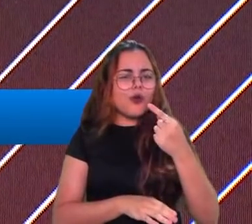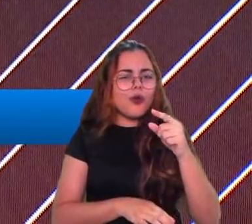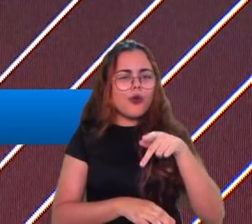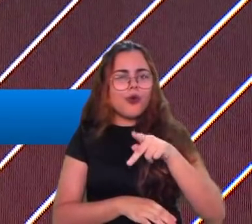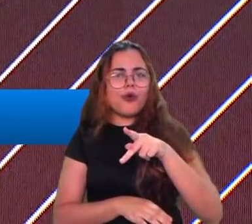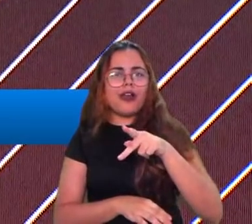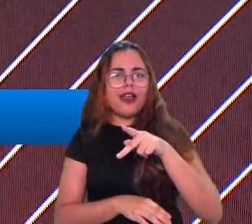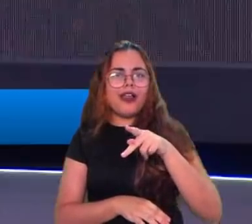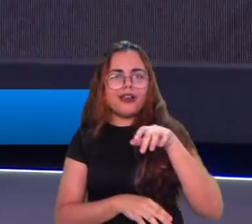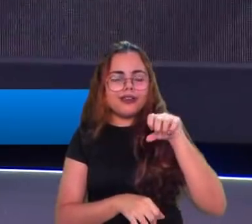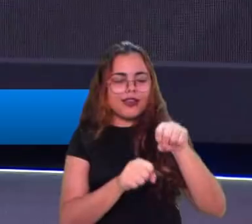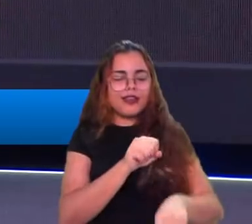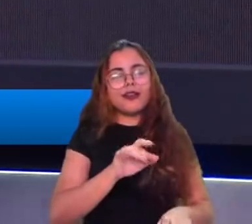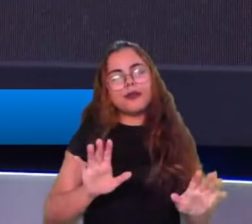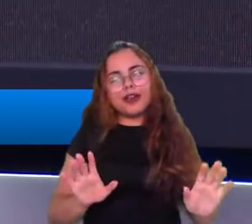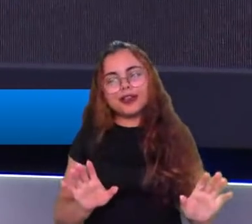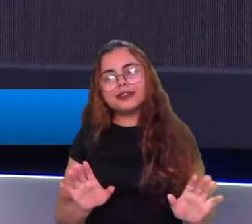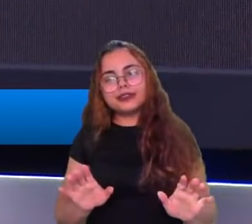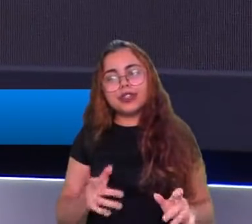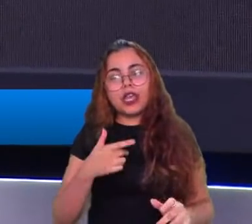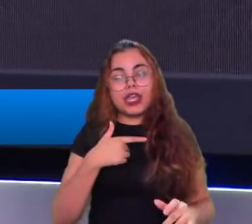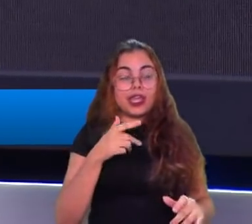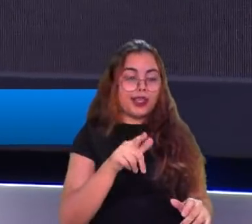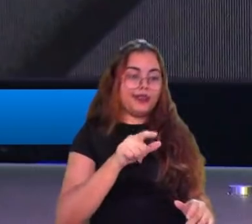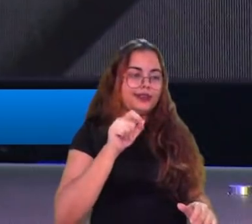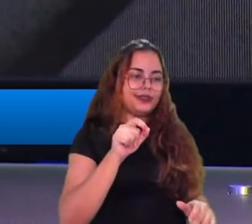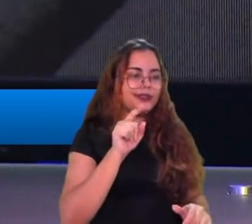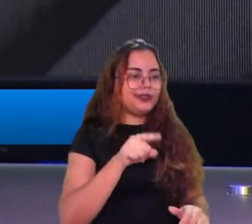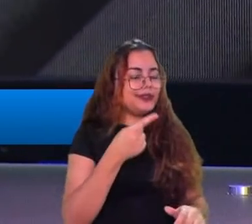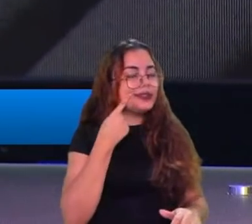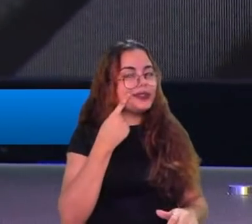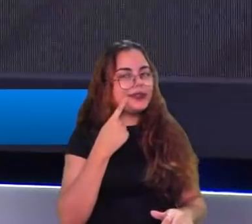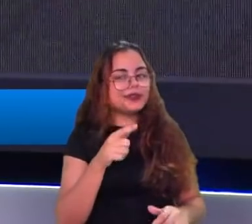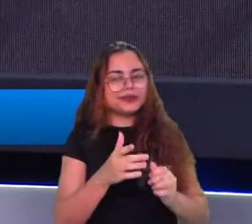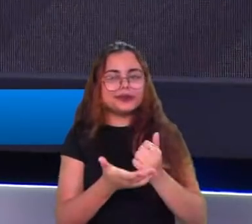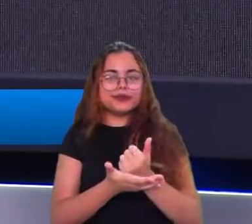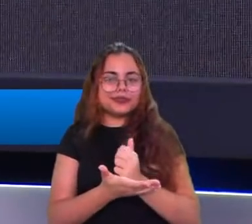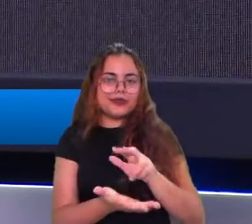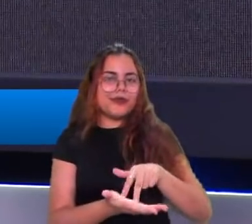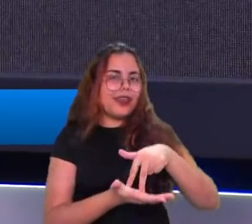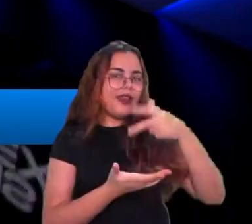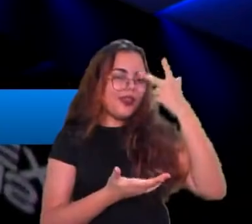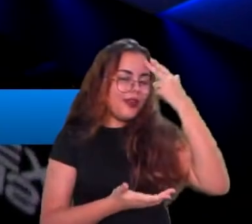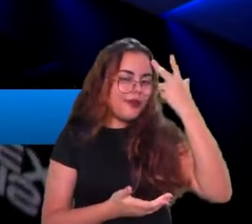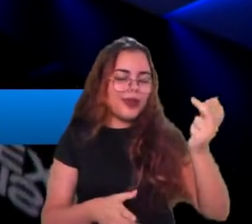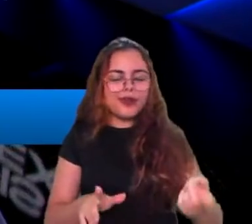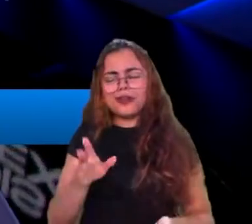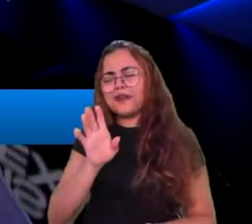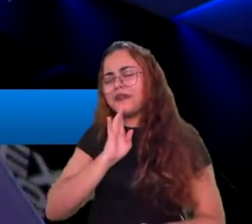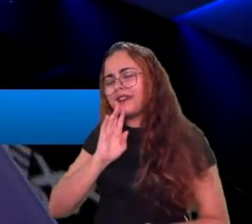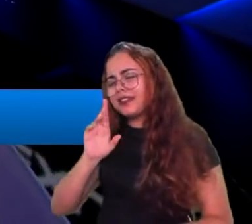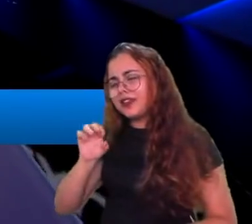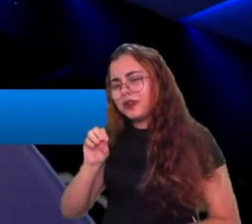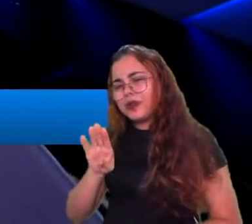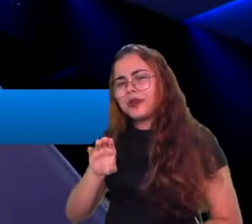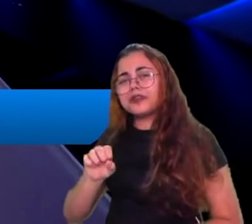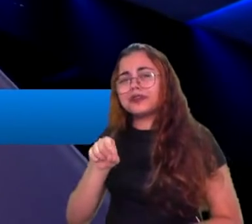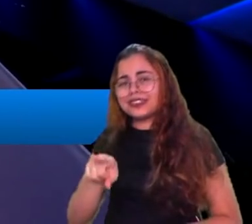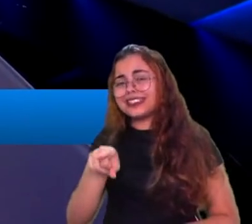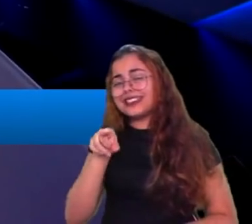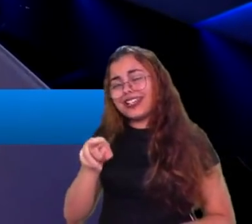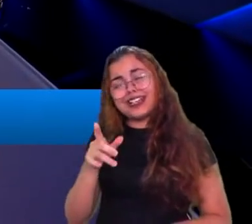pegaria um campeão normal cara, eu acho que ele não sabia disso conhecendo o Hobbs como ele é avoado ele provavelmente não sabia que faltava um abate